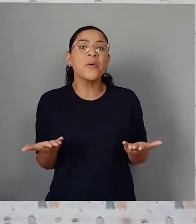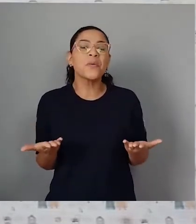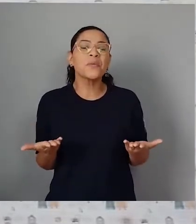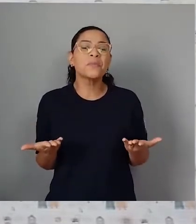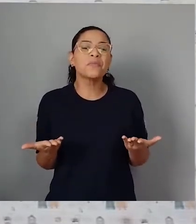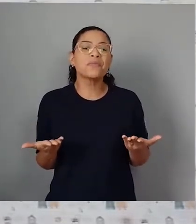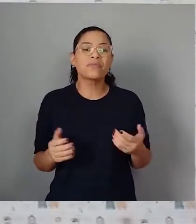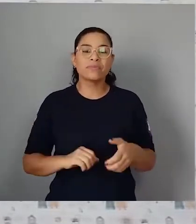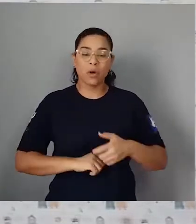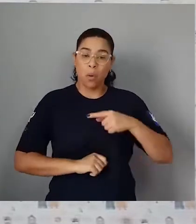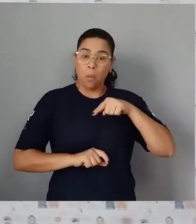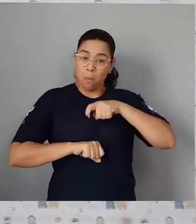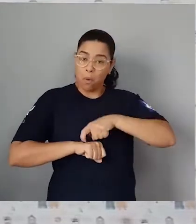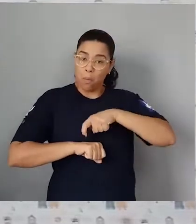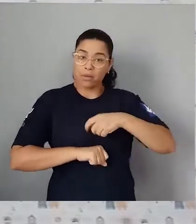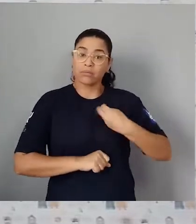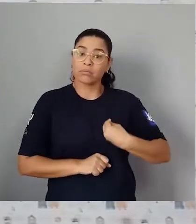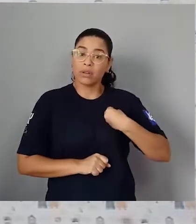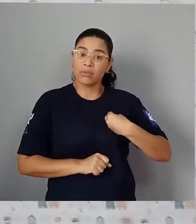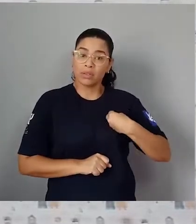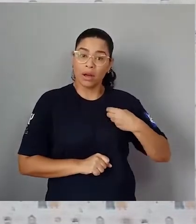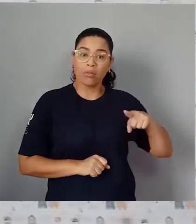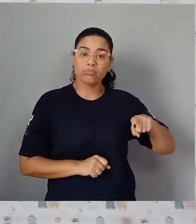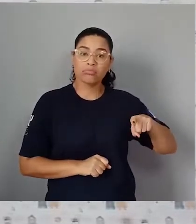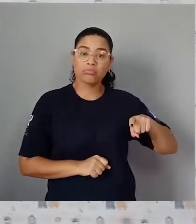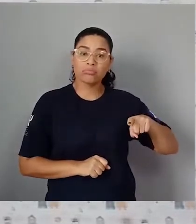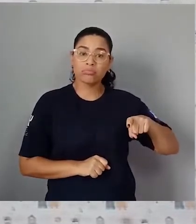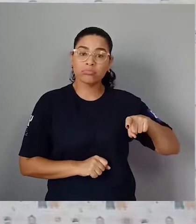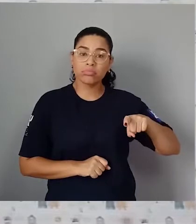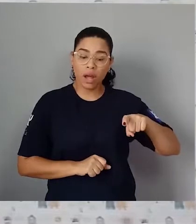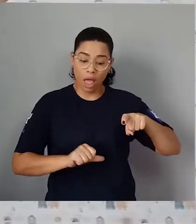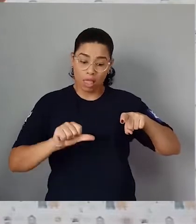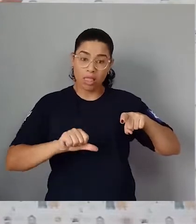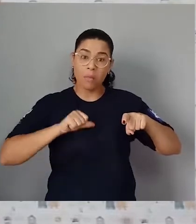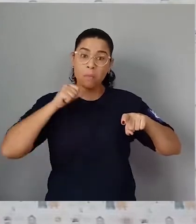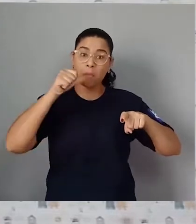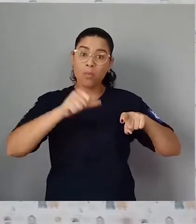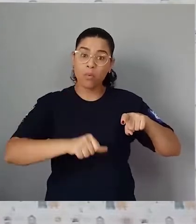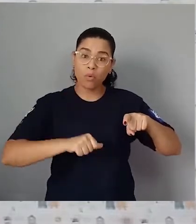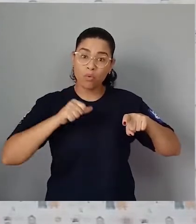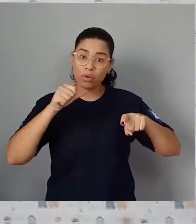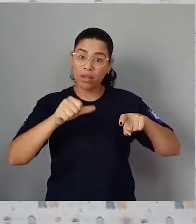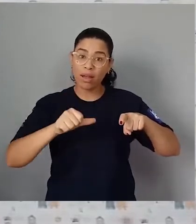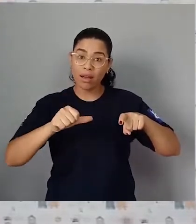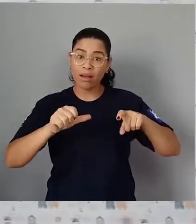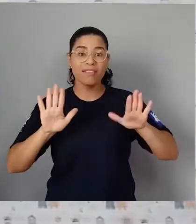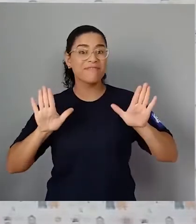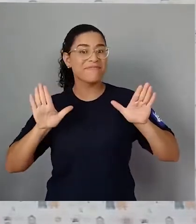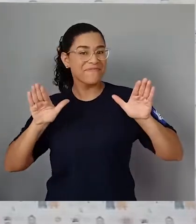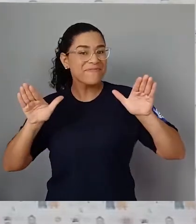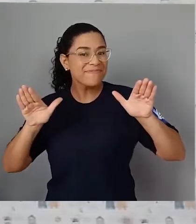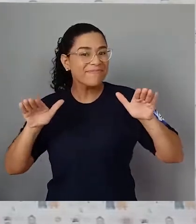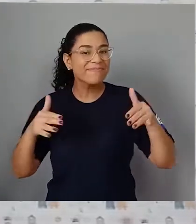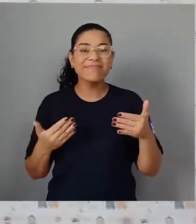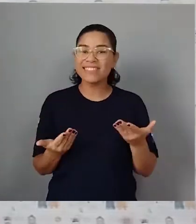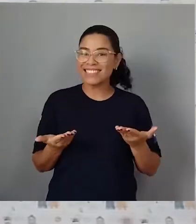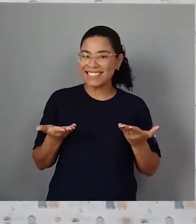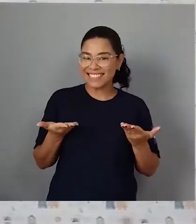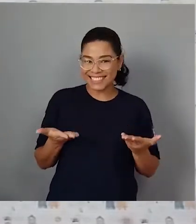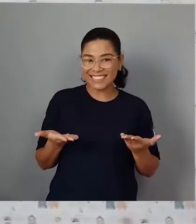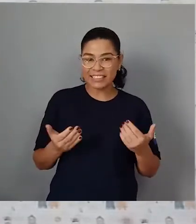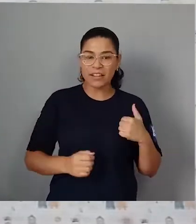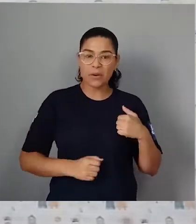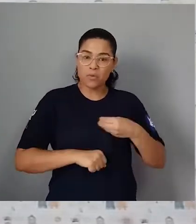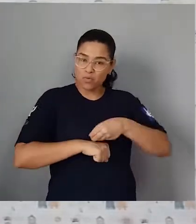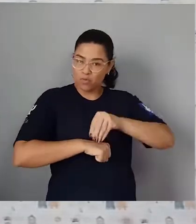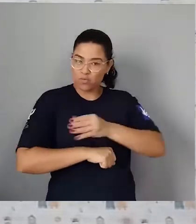da vida rasteja e na outra fase da vida voa. Vou começar a dar